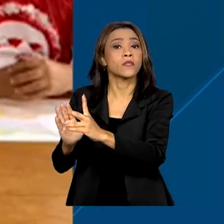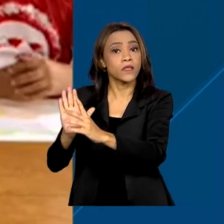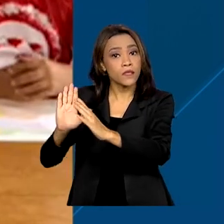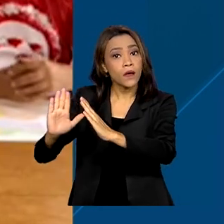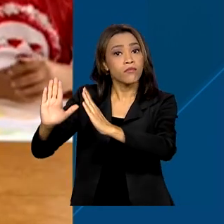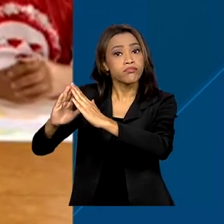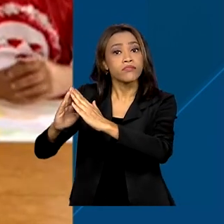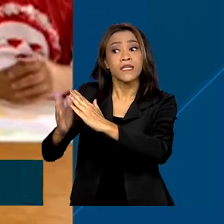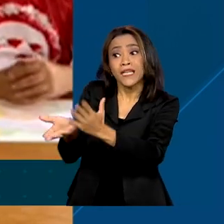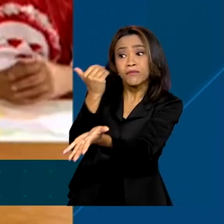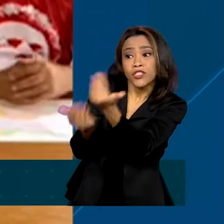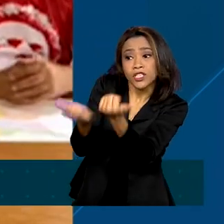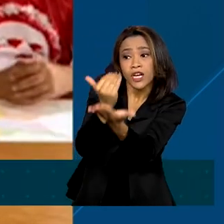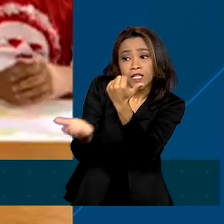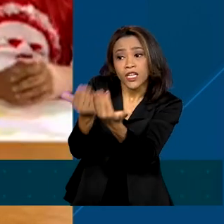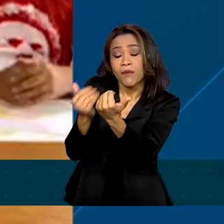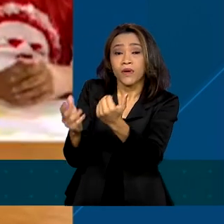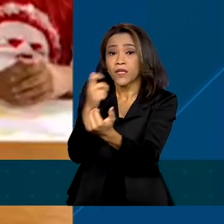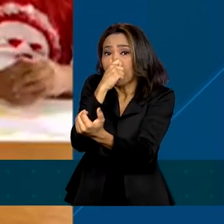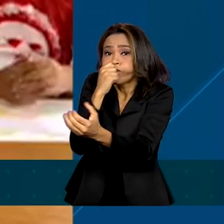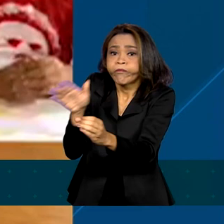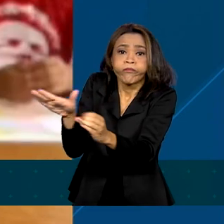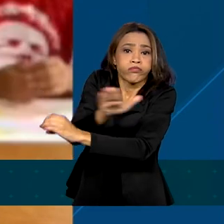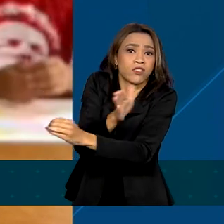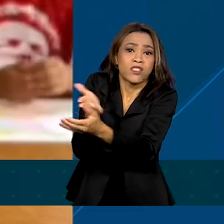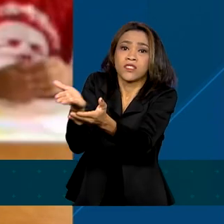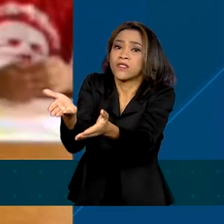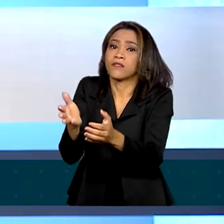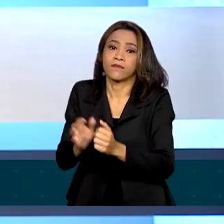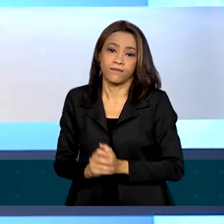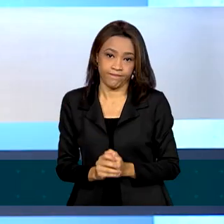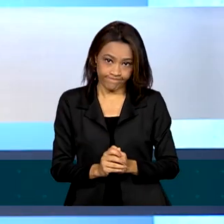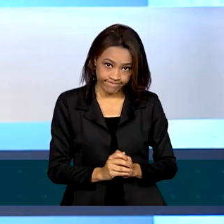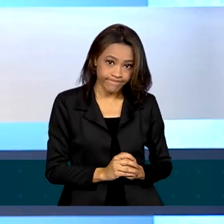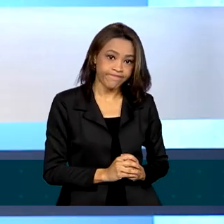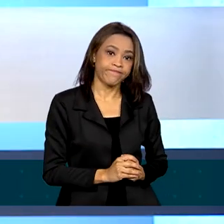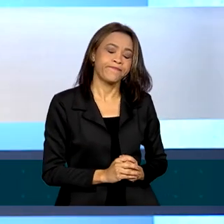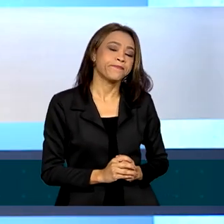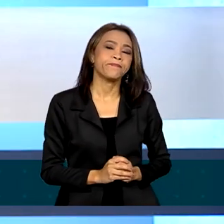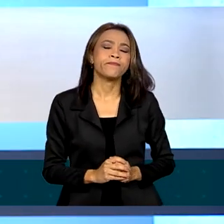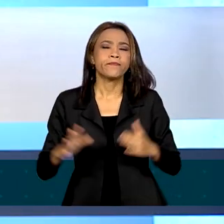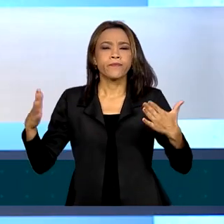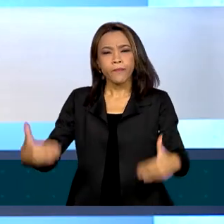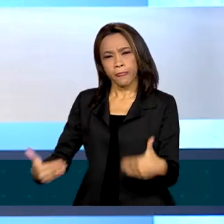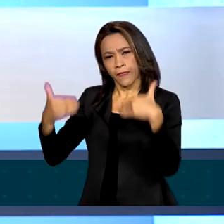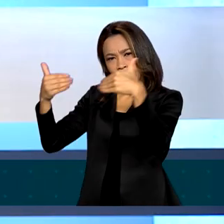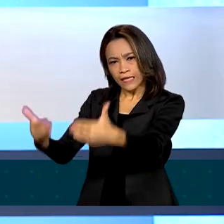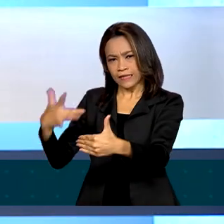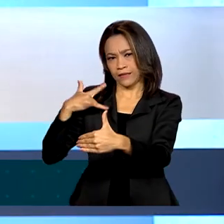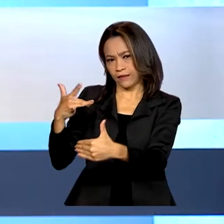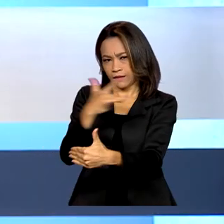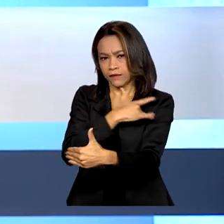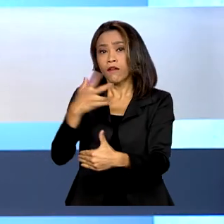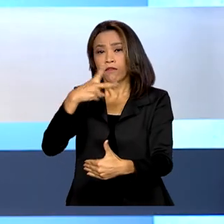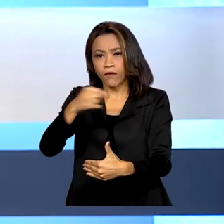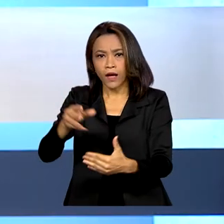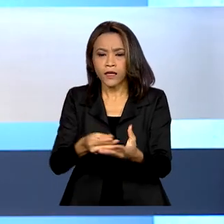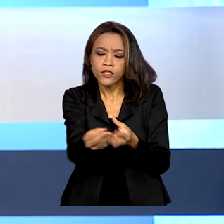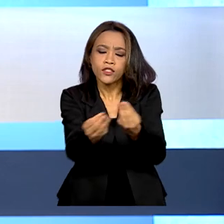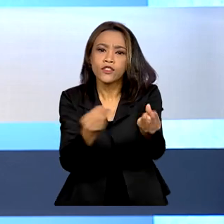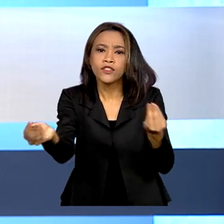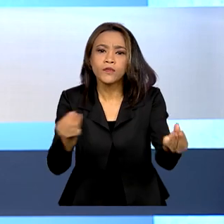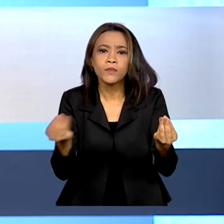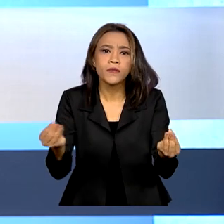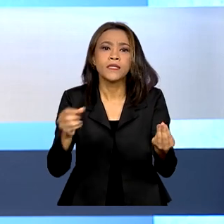queremos desafogar aquele espaço porque são condições de saúde. O Ministério da Saúde vai distribuir